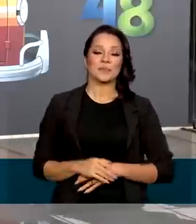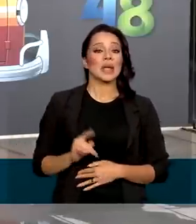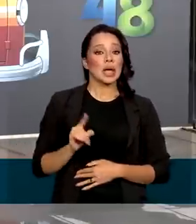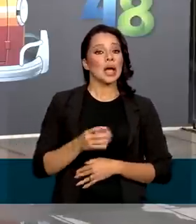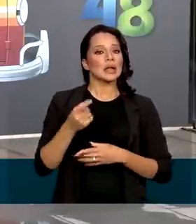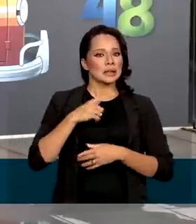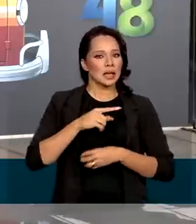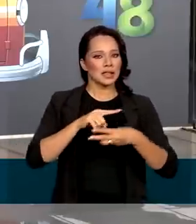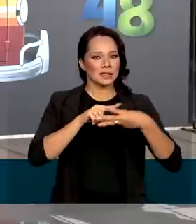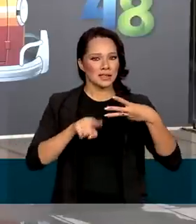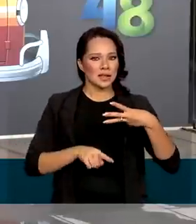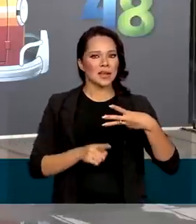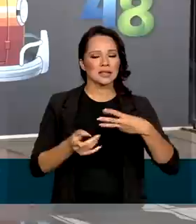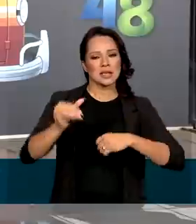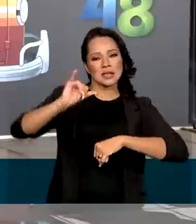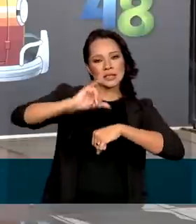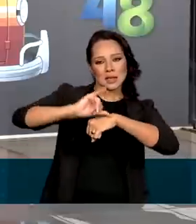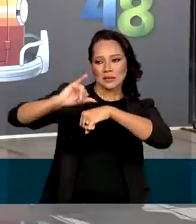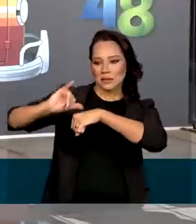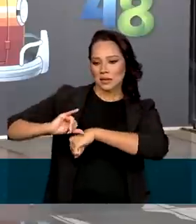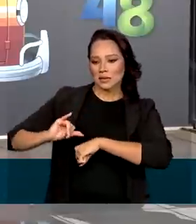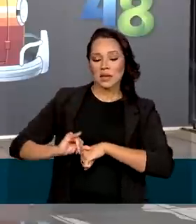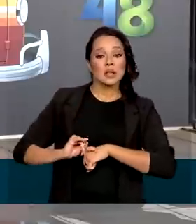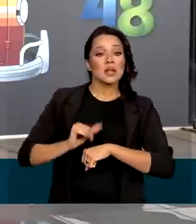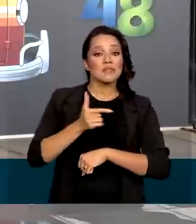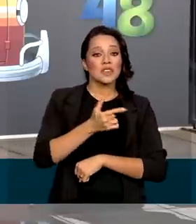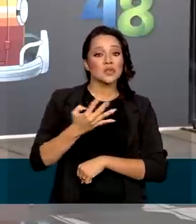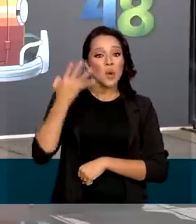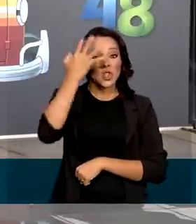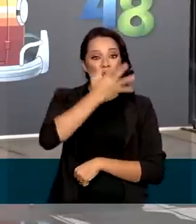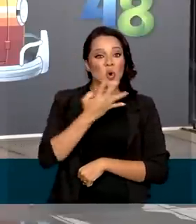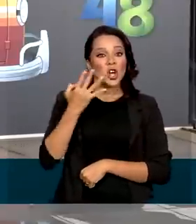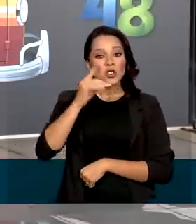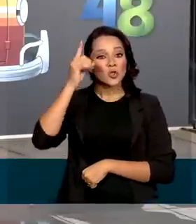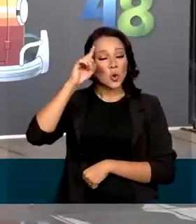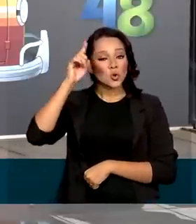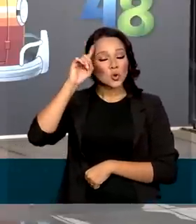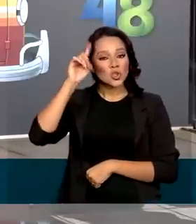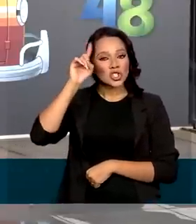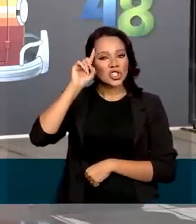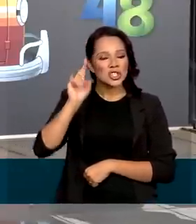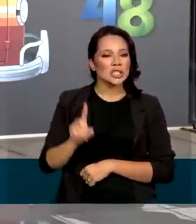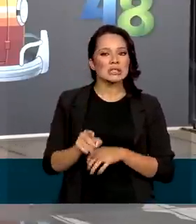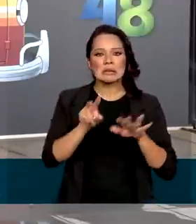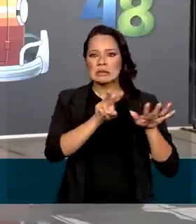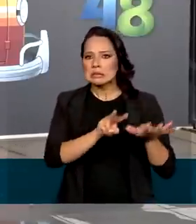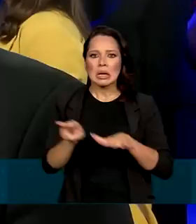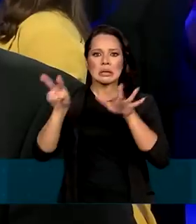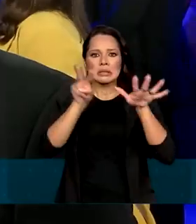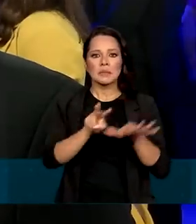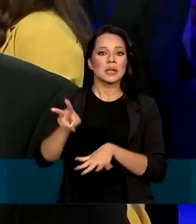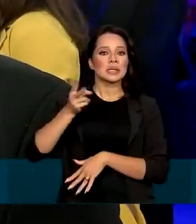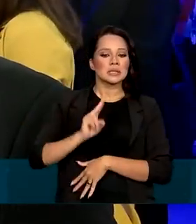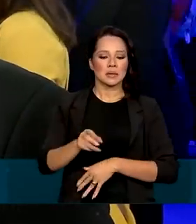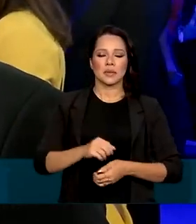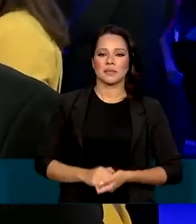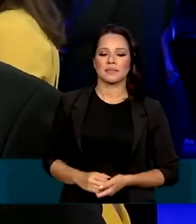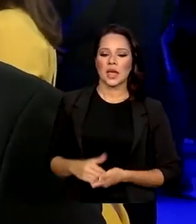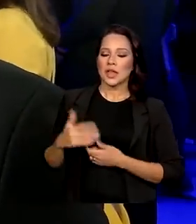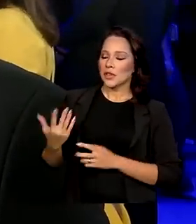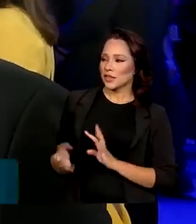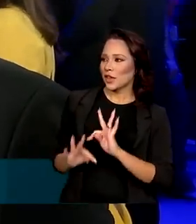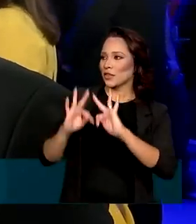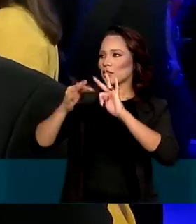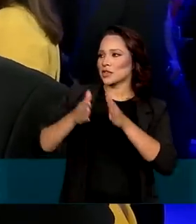ainda com três data centers que funcionam 24 horas por dia, nos sete dias da semana. A tecnologia, ao longo